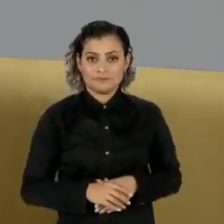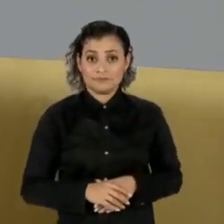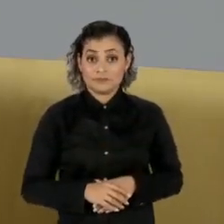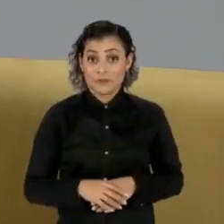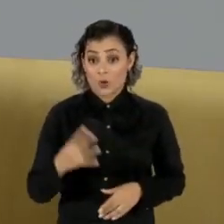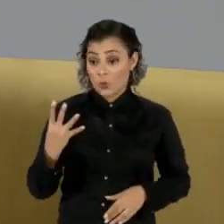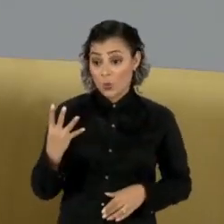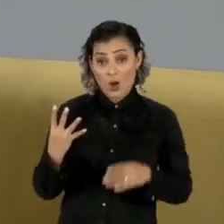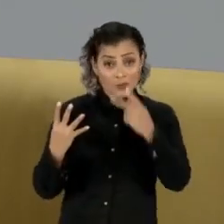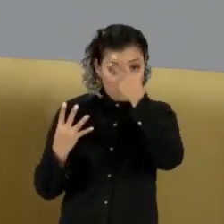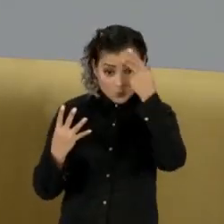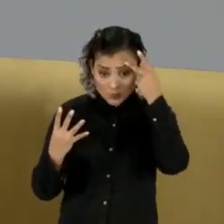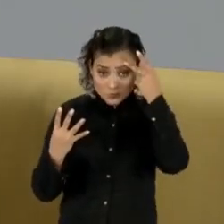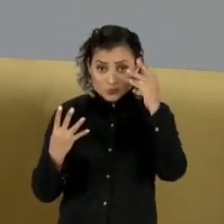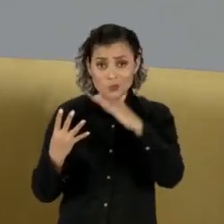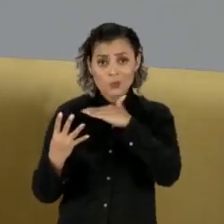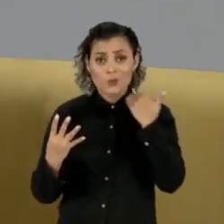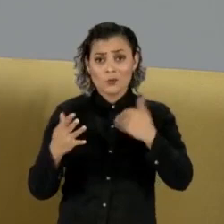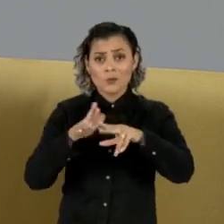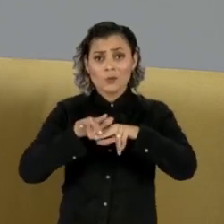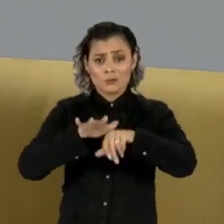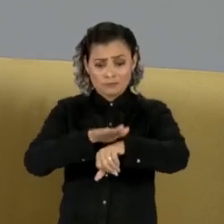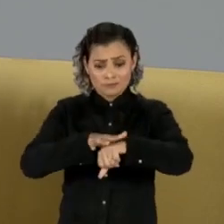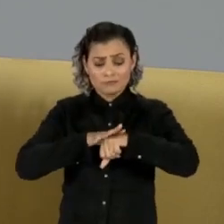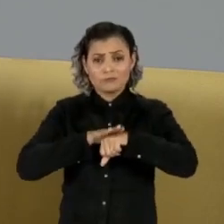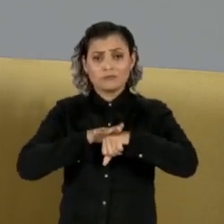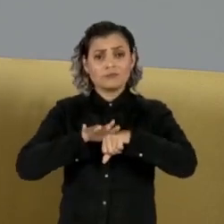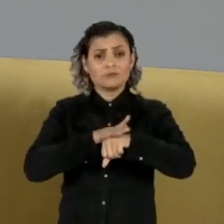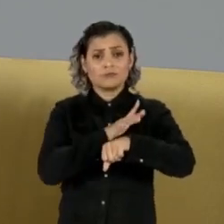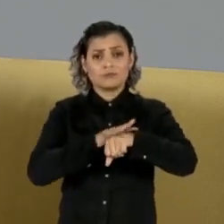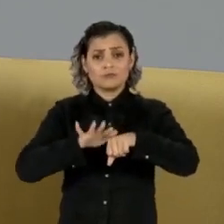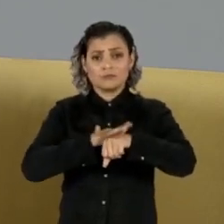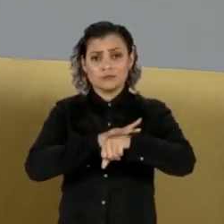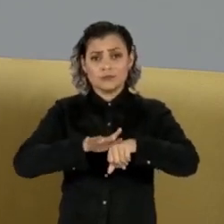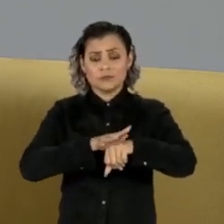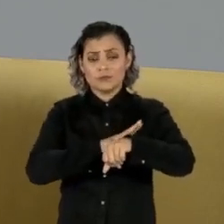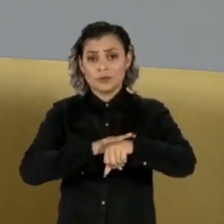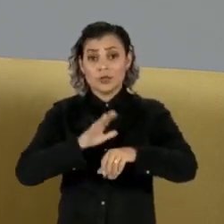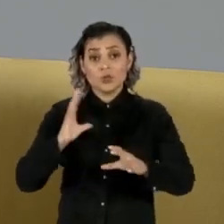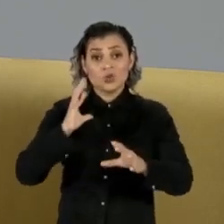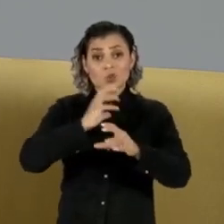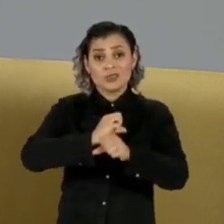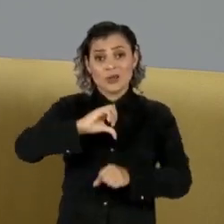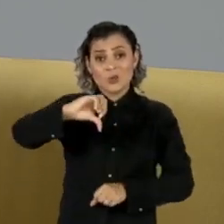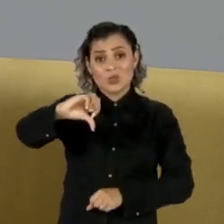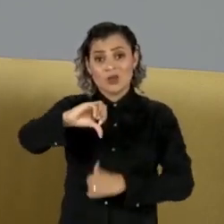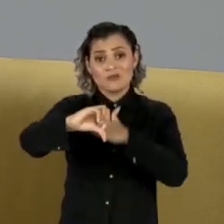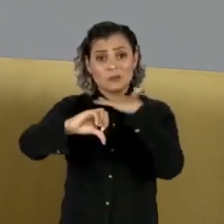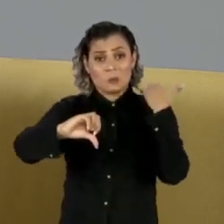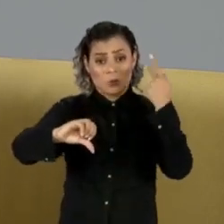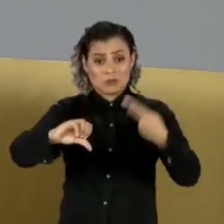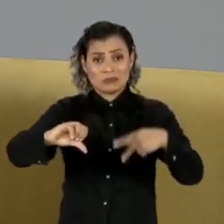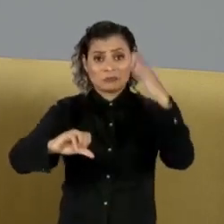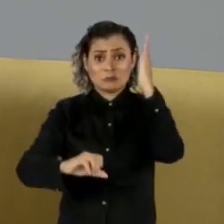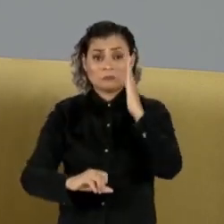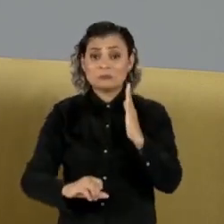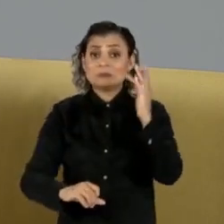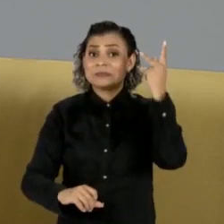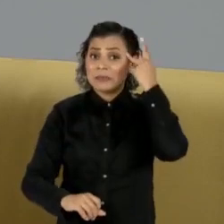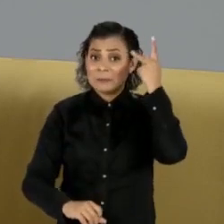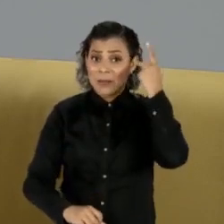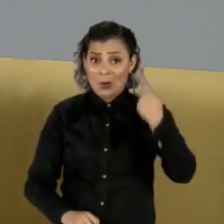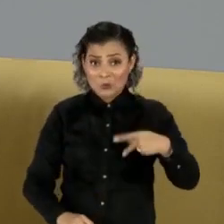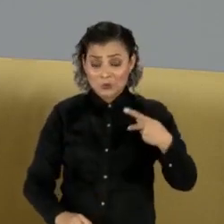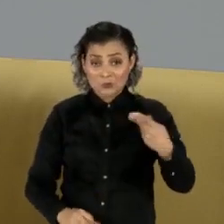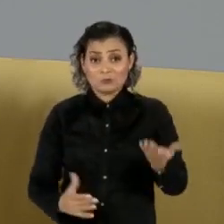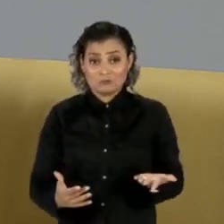quatro pessoas morreram por causa do sarampo no estado de São Paulo. Já são nove vítimas no estado só este ano. Uma nova